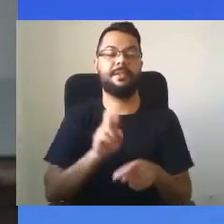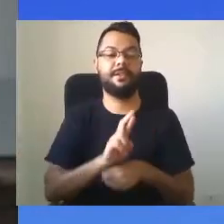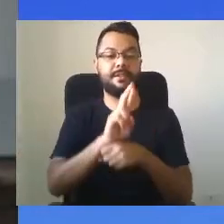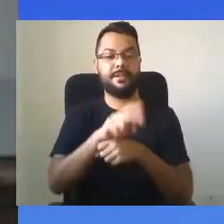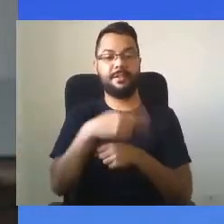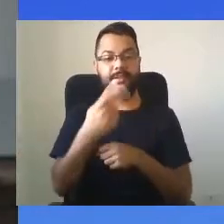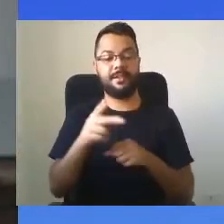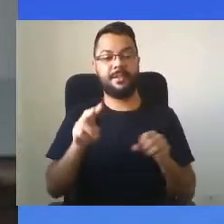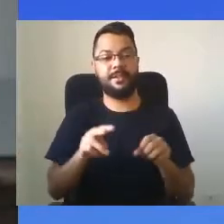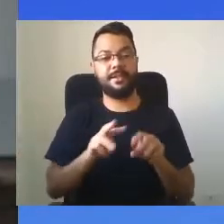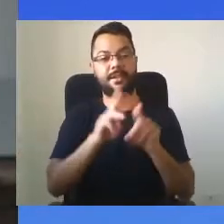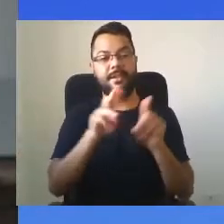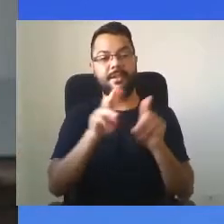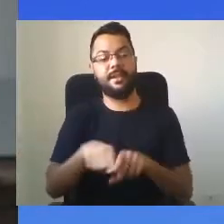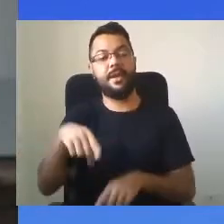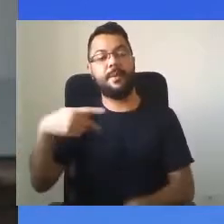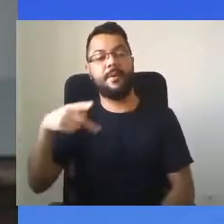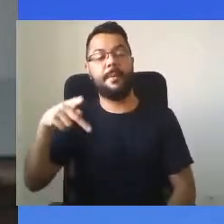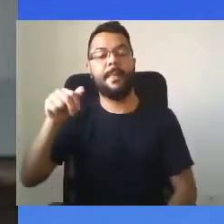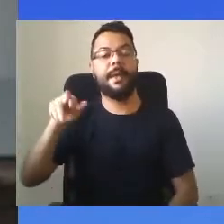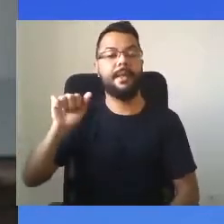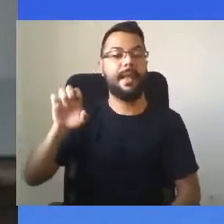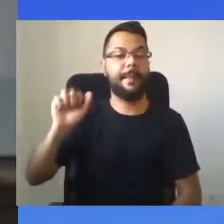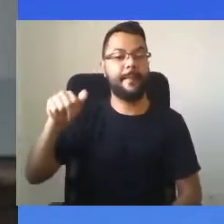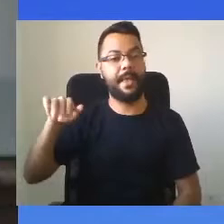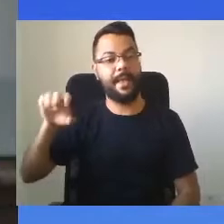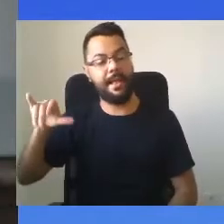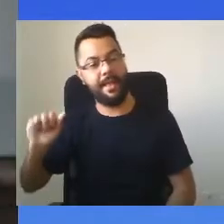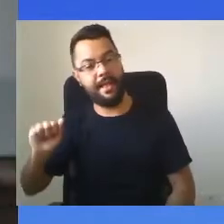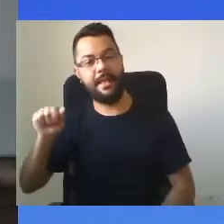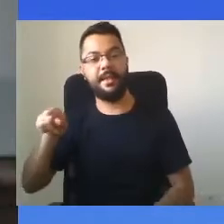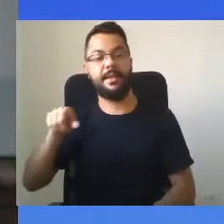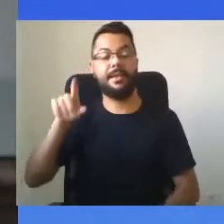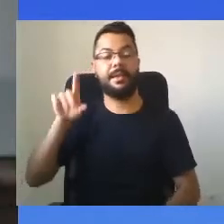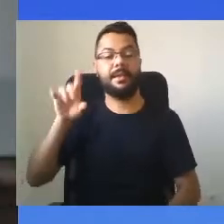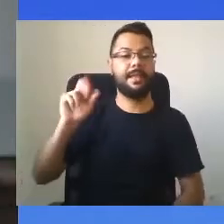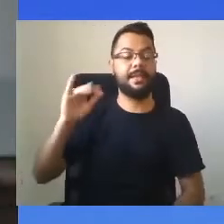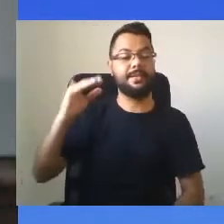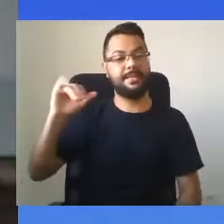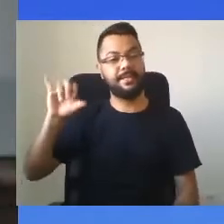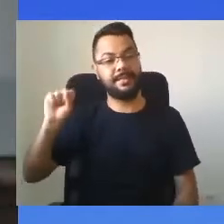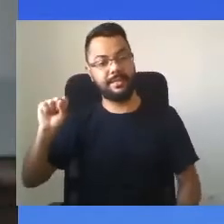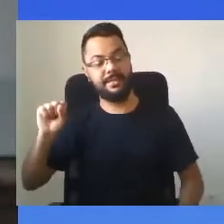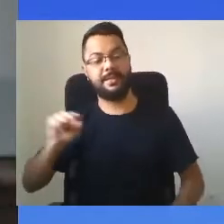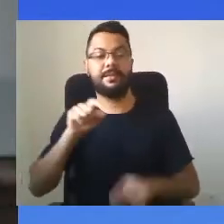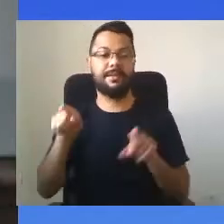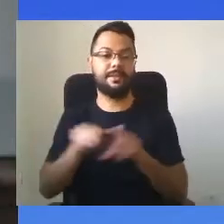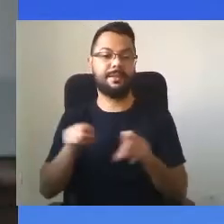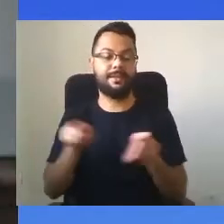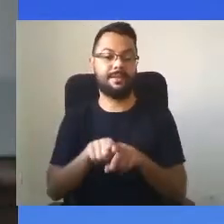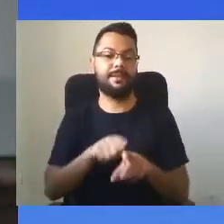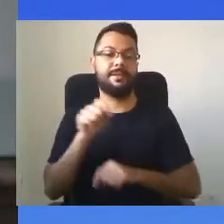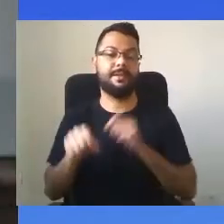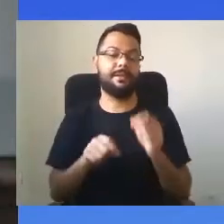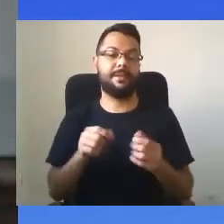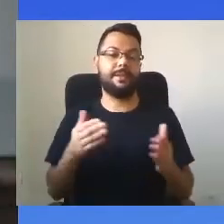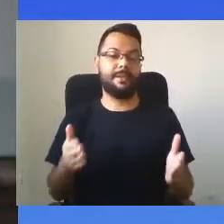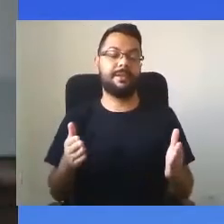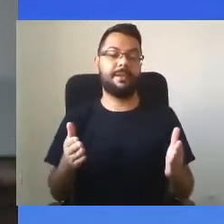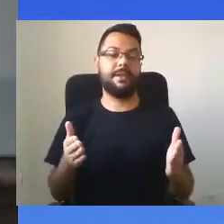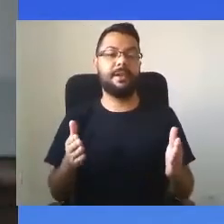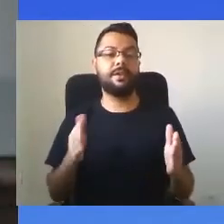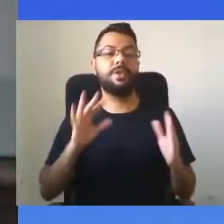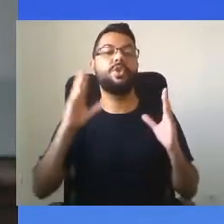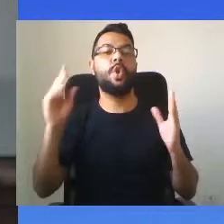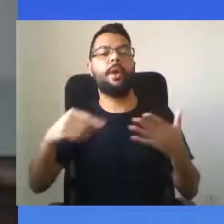a professora Maria Amélia, Tarcisa e a Marcia, e que foi reitora em um período de 2008. E todas as demais,